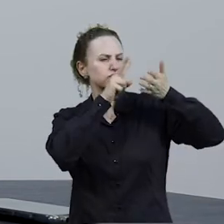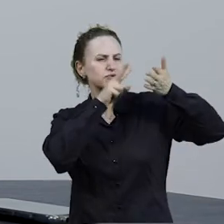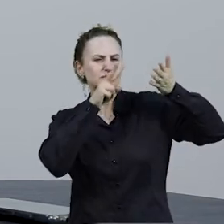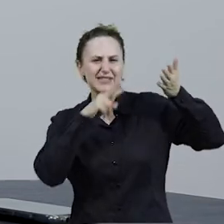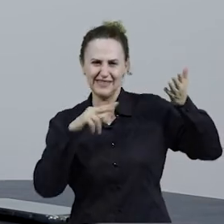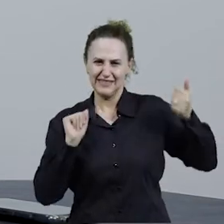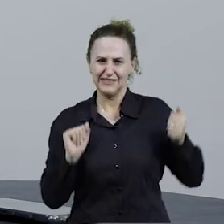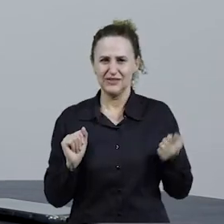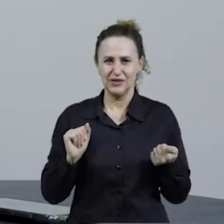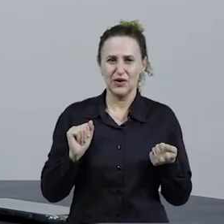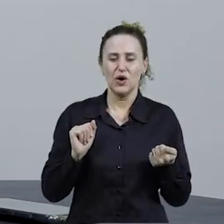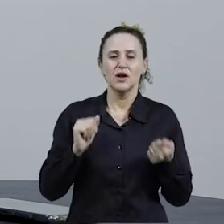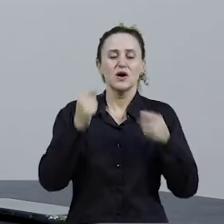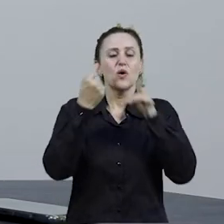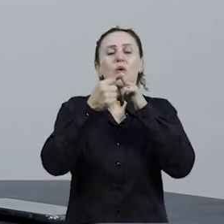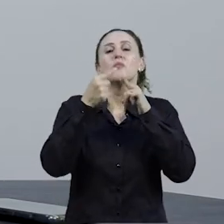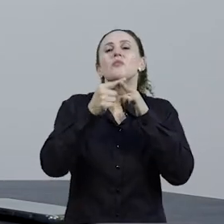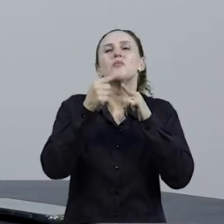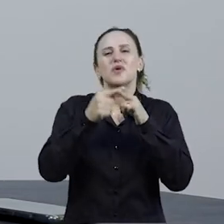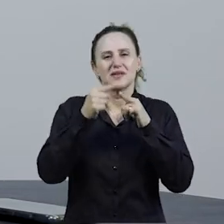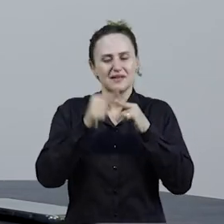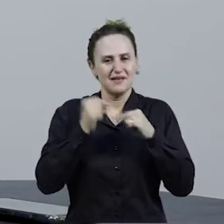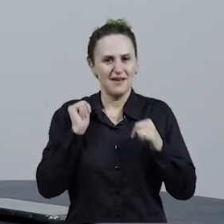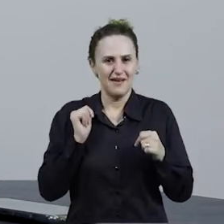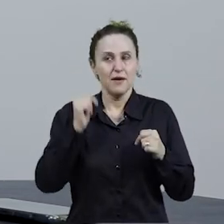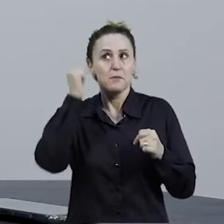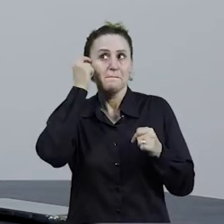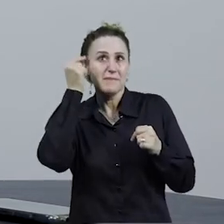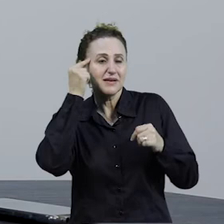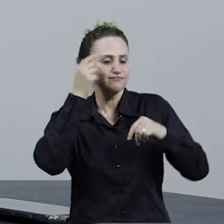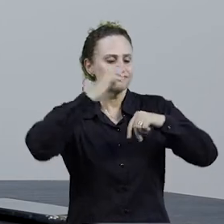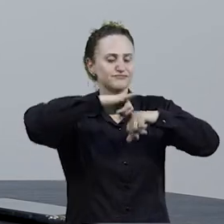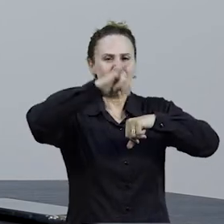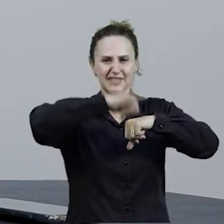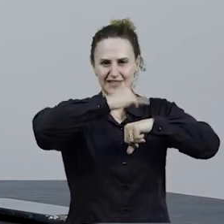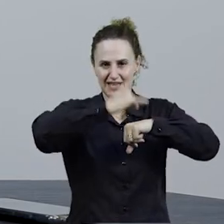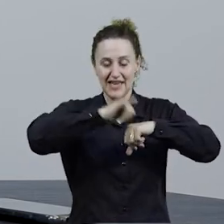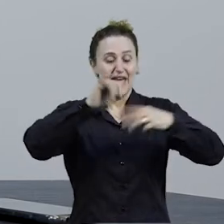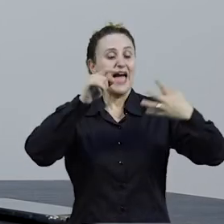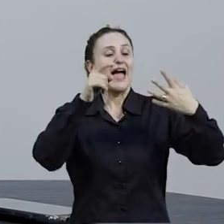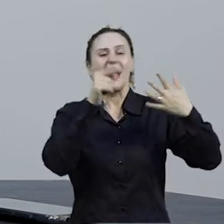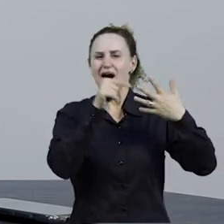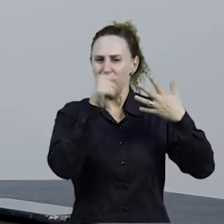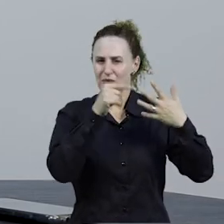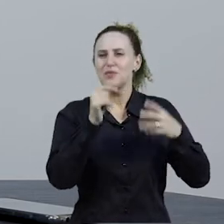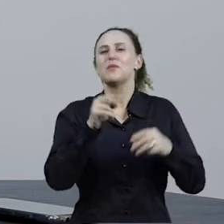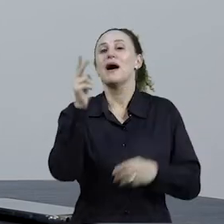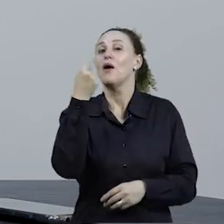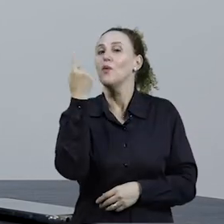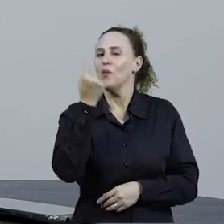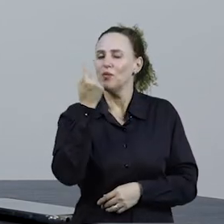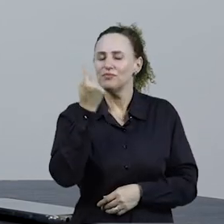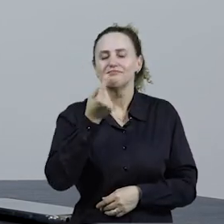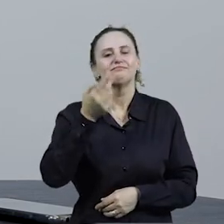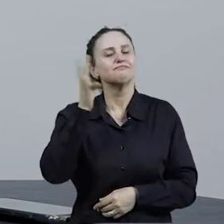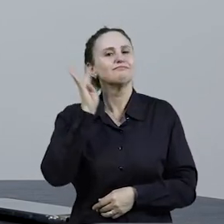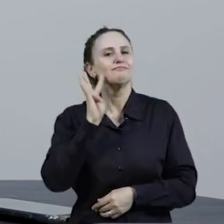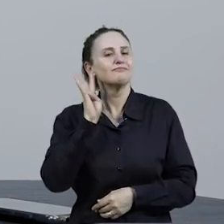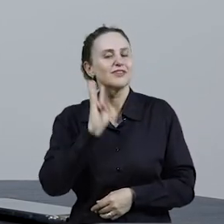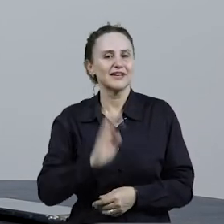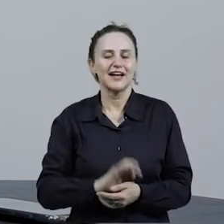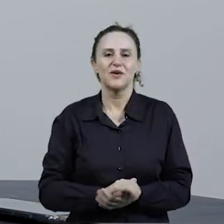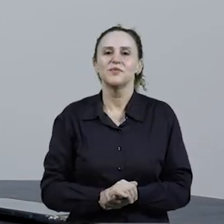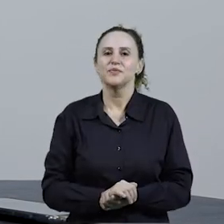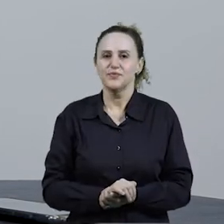daquilo que diz, por que diz, né? Escolha estratégias. Então, é uma unidade muito bacana para a gente pensar em várias sugestões.